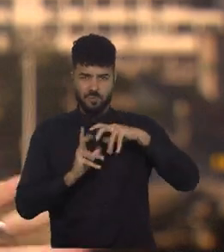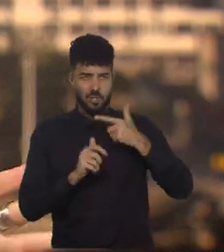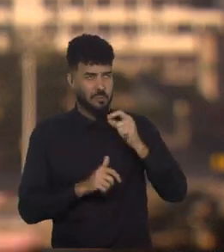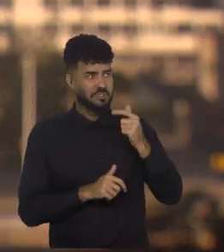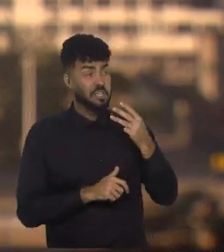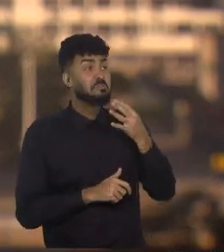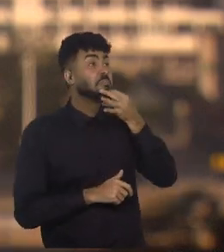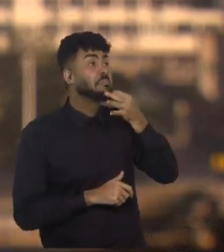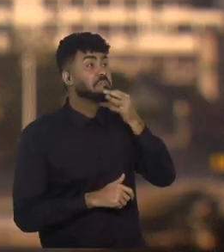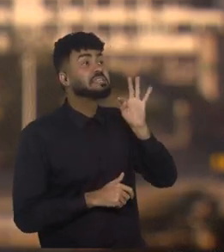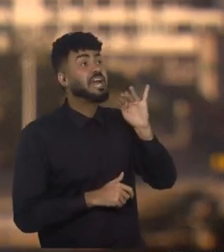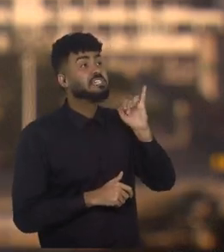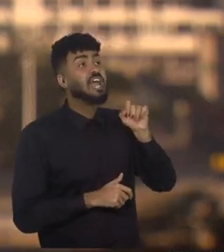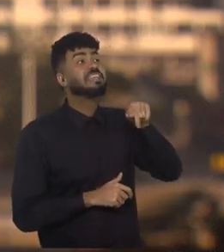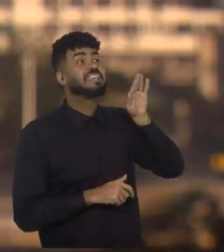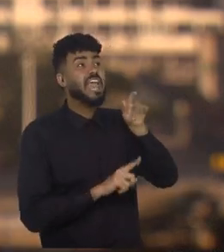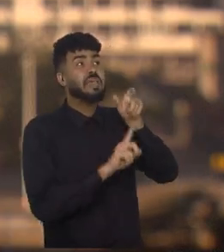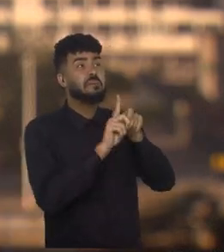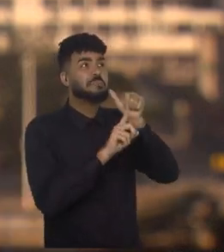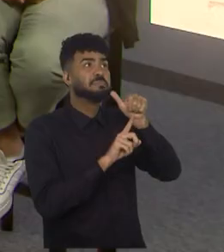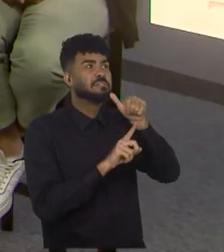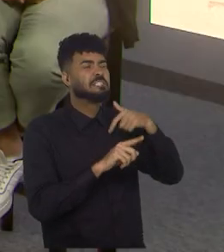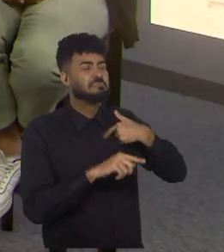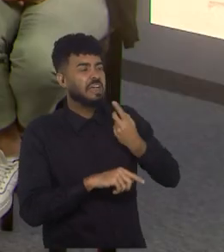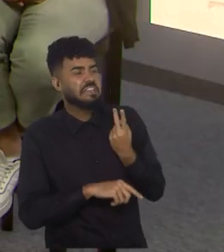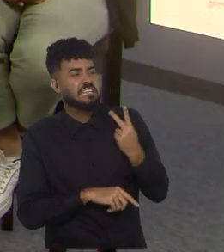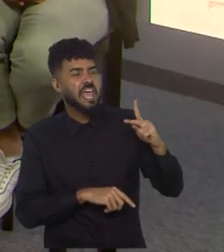Thaís, na sua opinião, a Copa vai ser de quem?